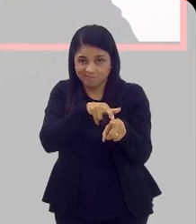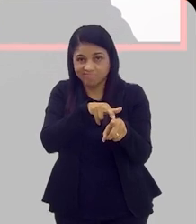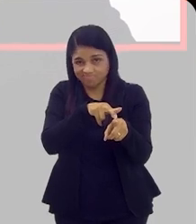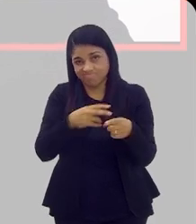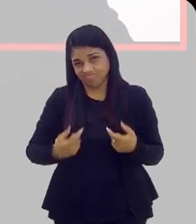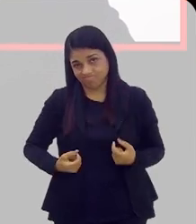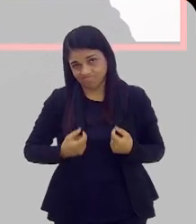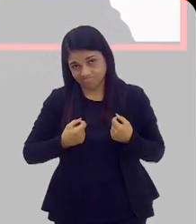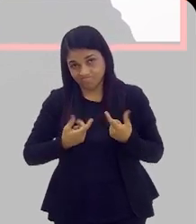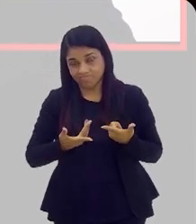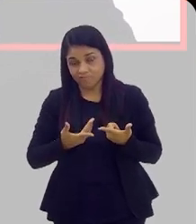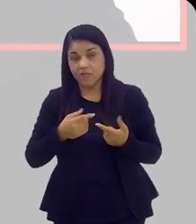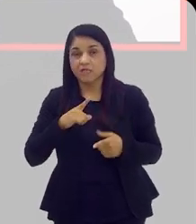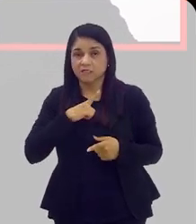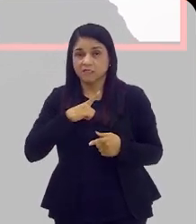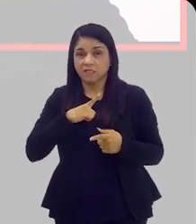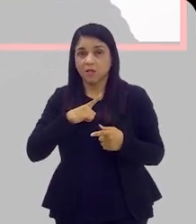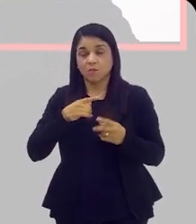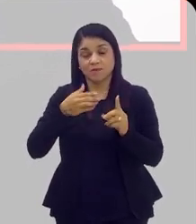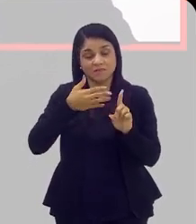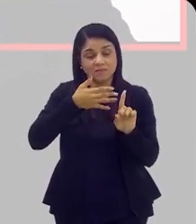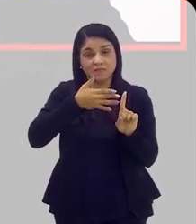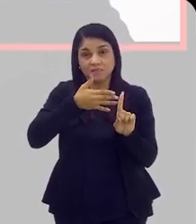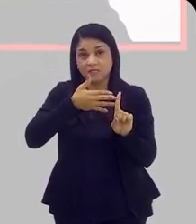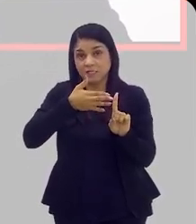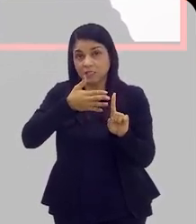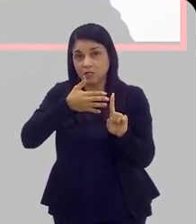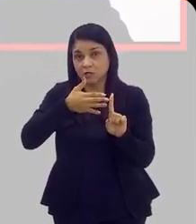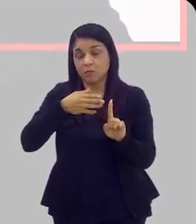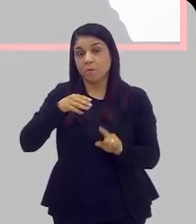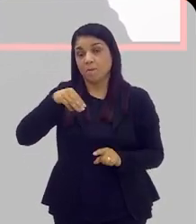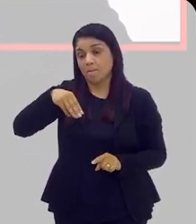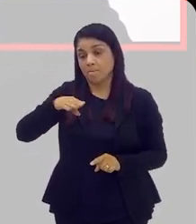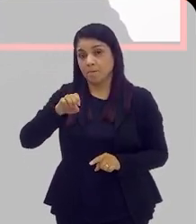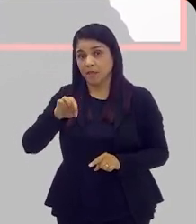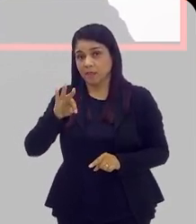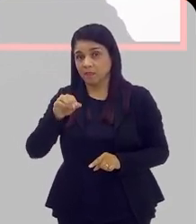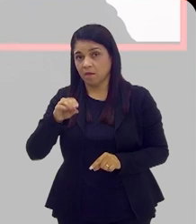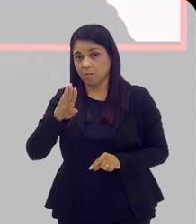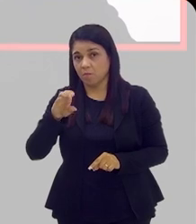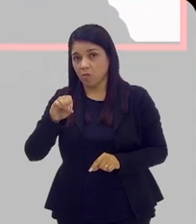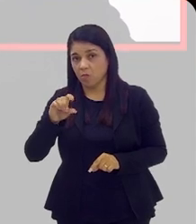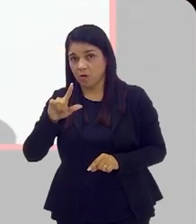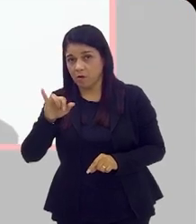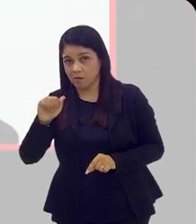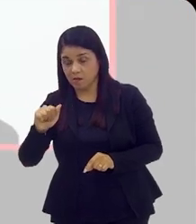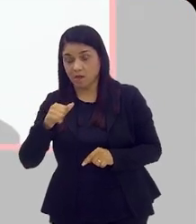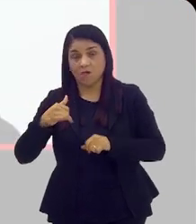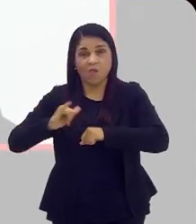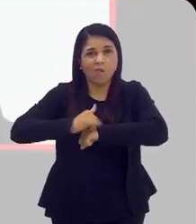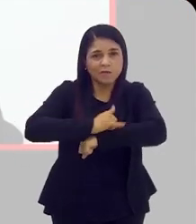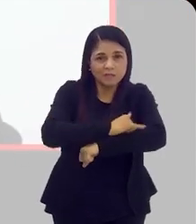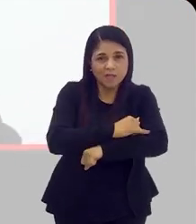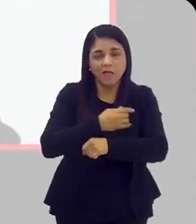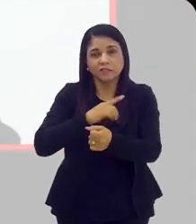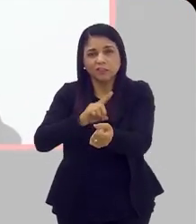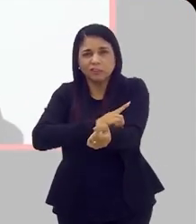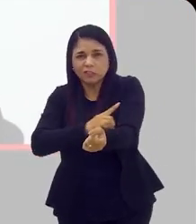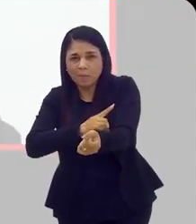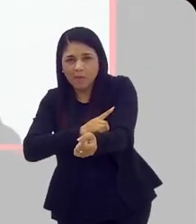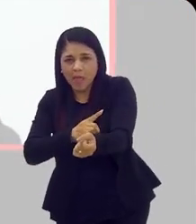Exatamente. Existe uma grande síndrome na medicina que a gente chama de síndrome metabólica, né? Que, na verdade, é obesidade,